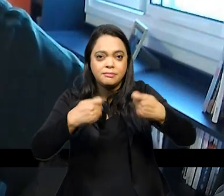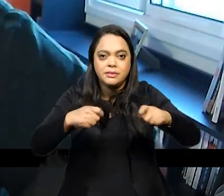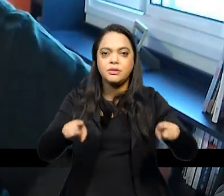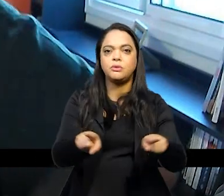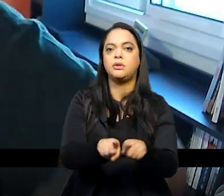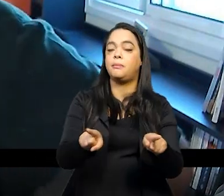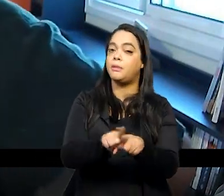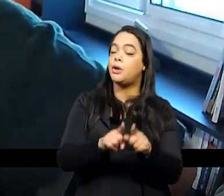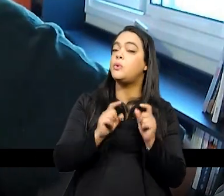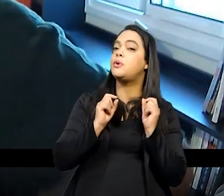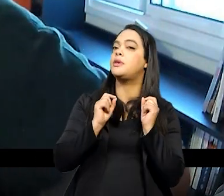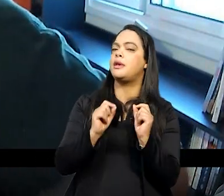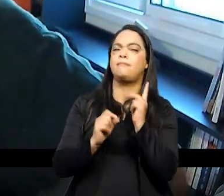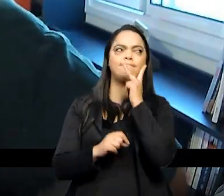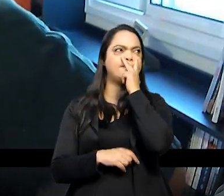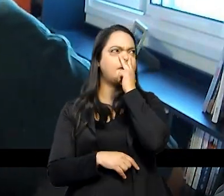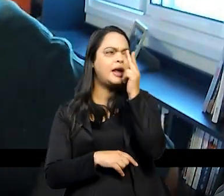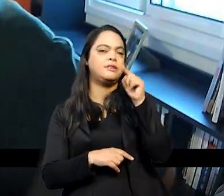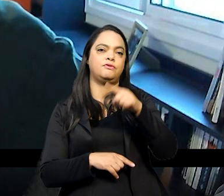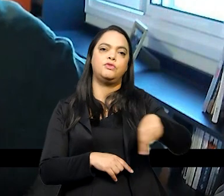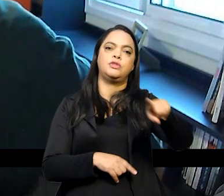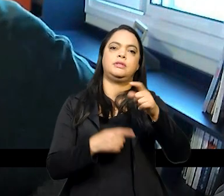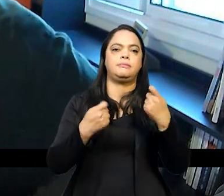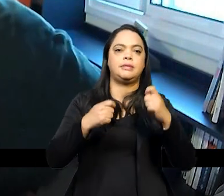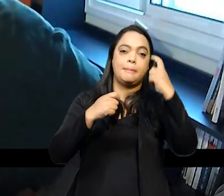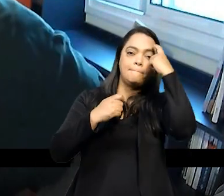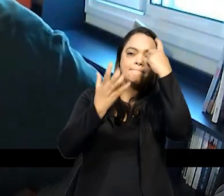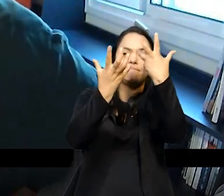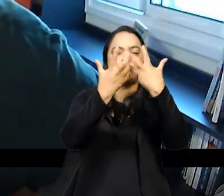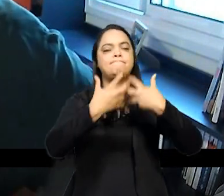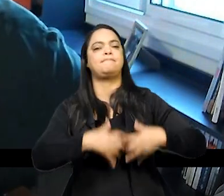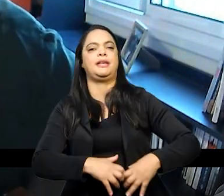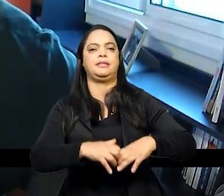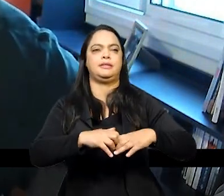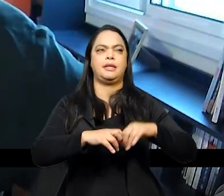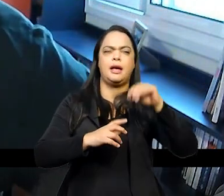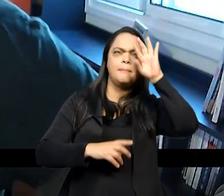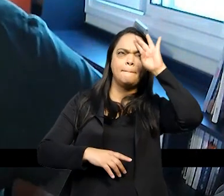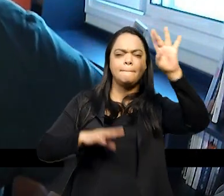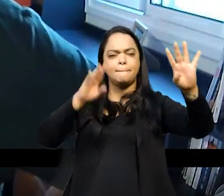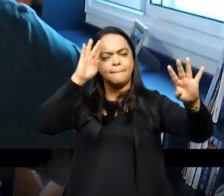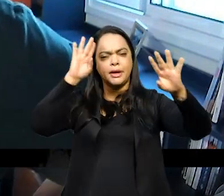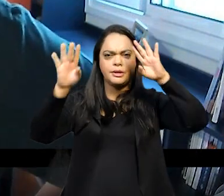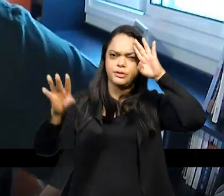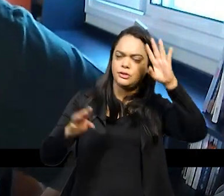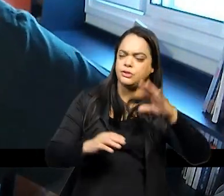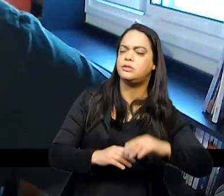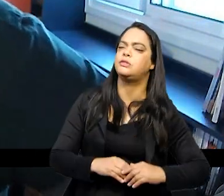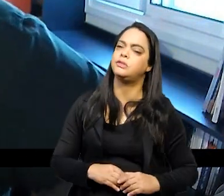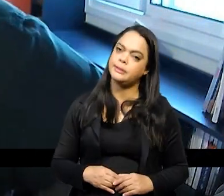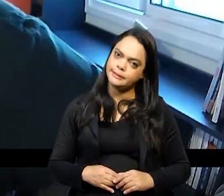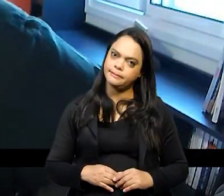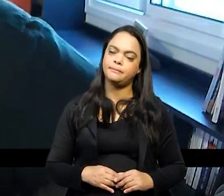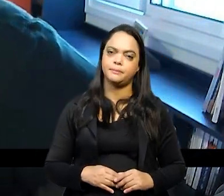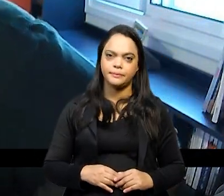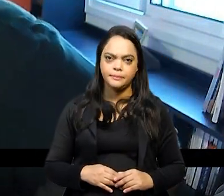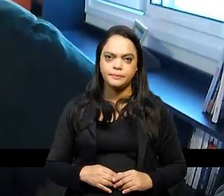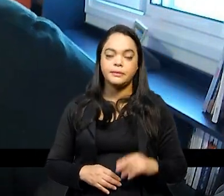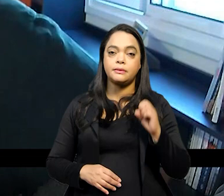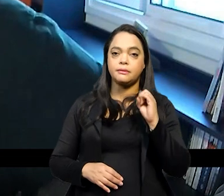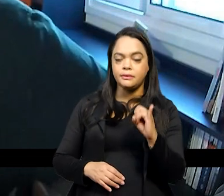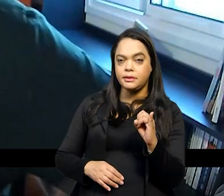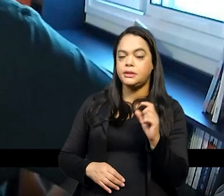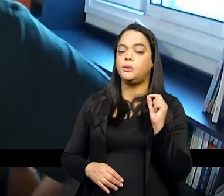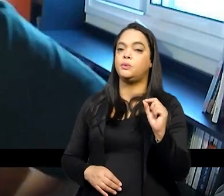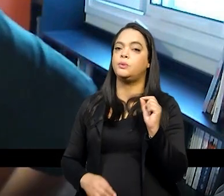pensar e refletir até que ponto uma ênfase estará